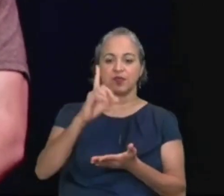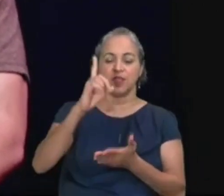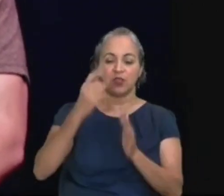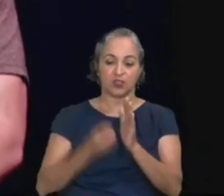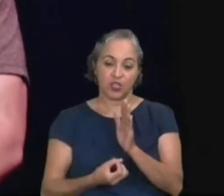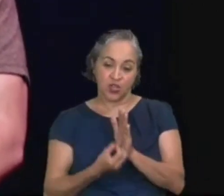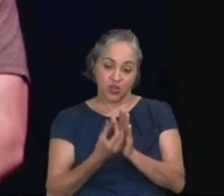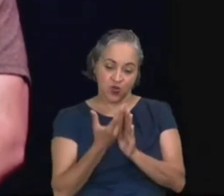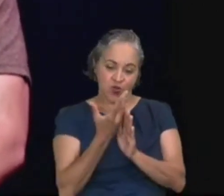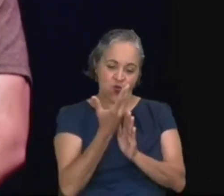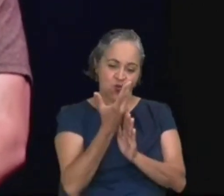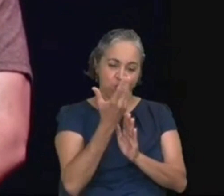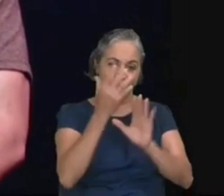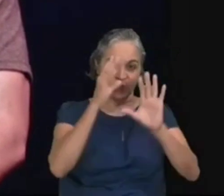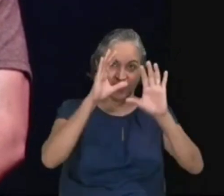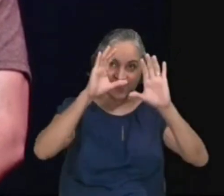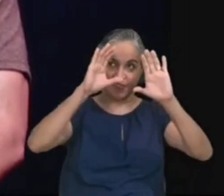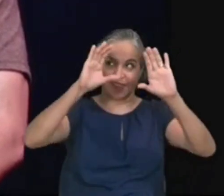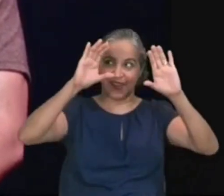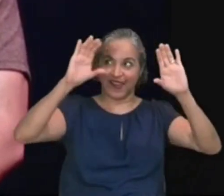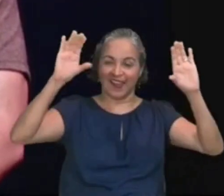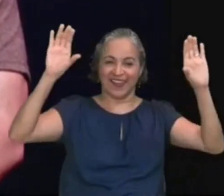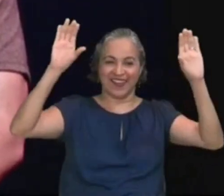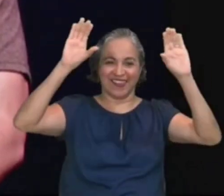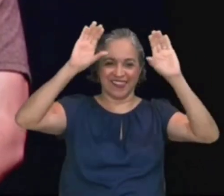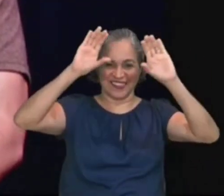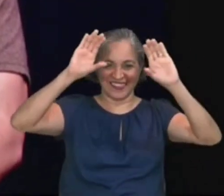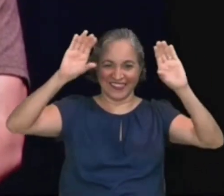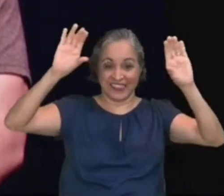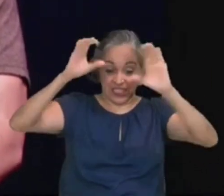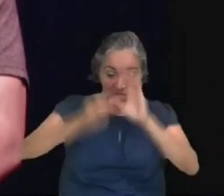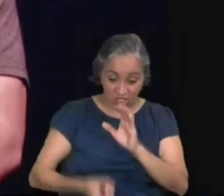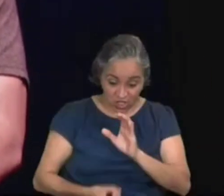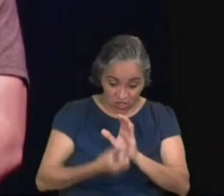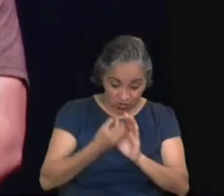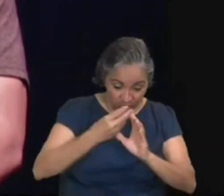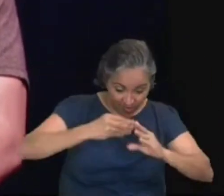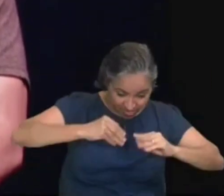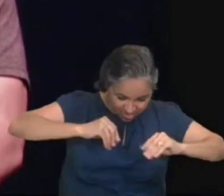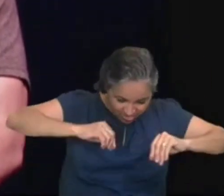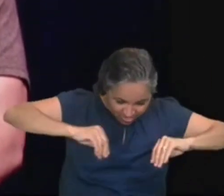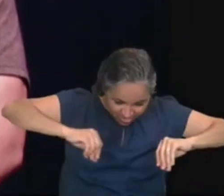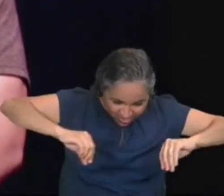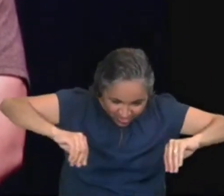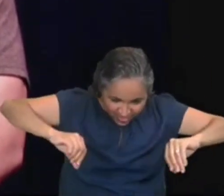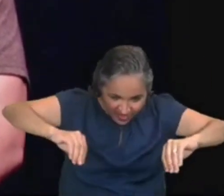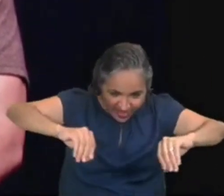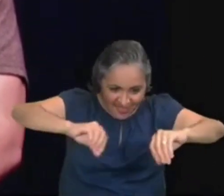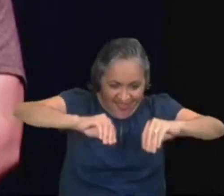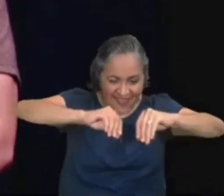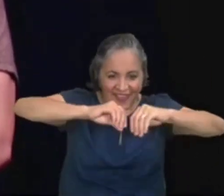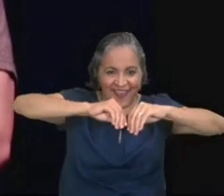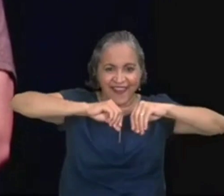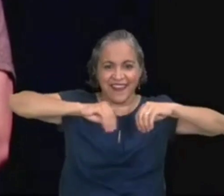a terra. Ele não disse assim, antes de mais nada, quero dizer quem é Deus.